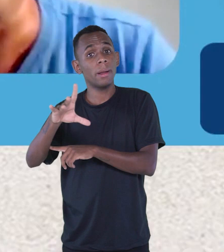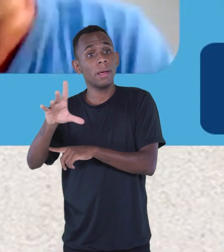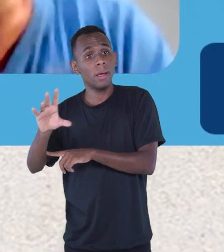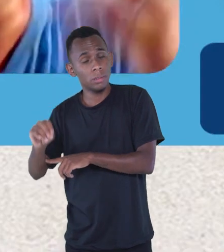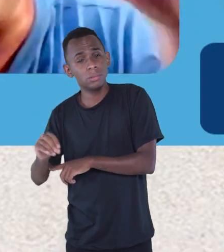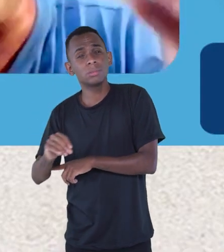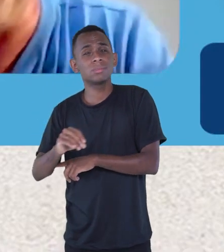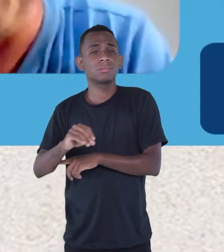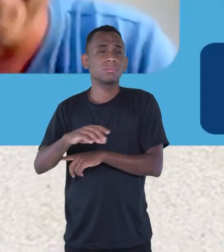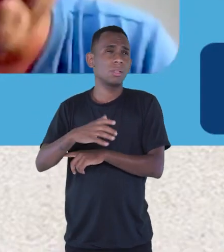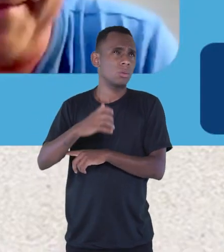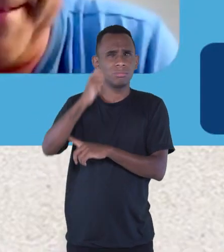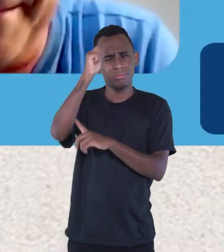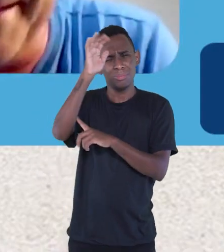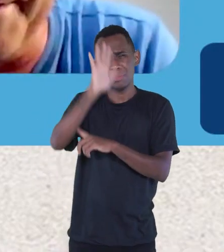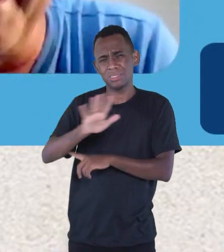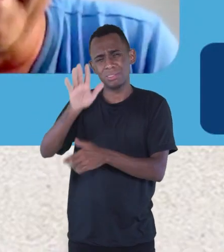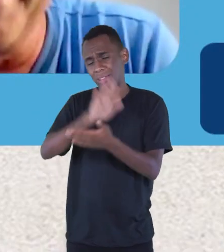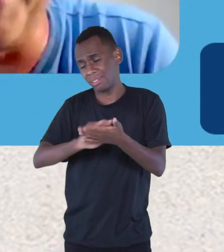Gumercino. Mas eu não imaginava.